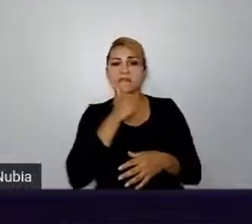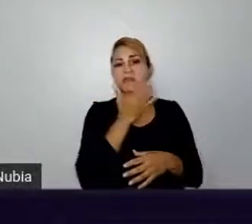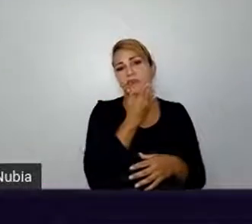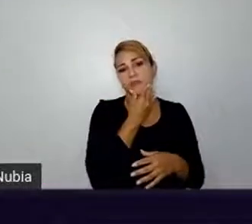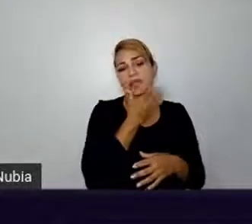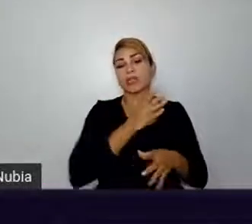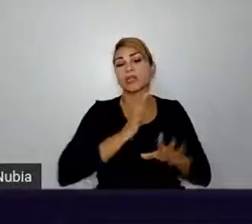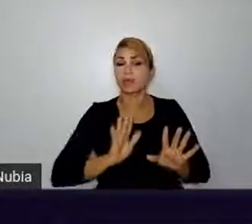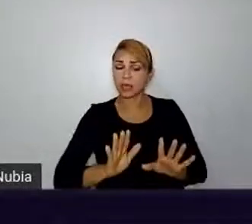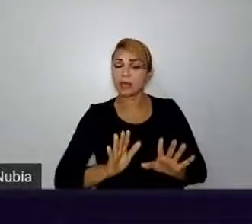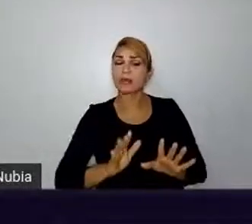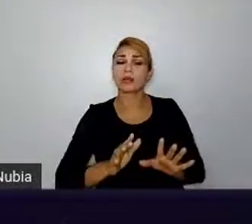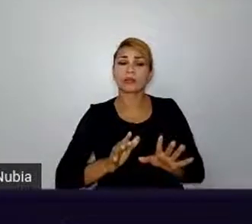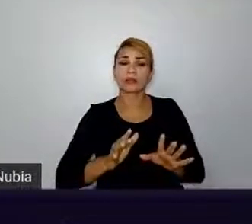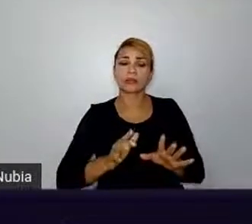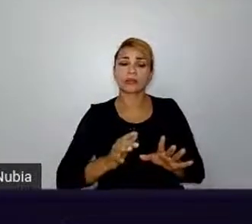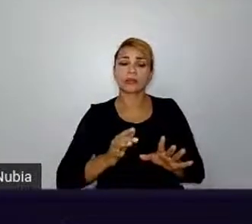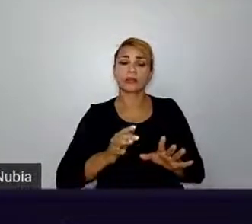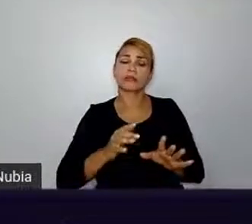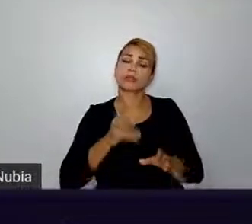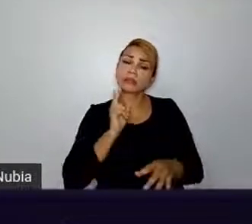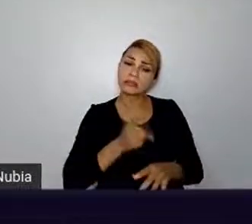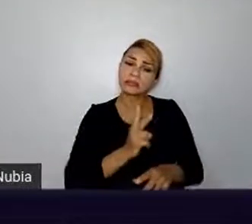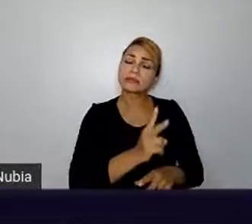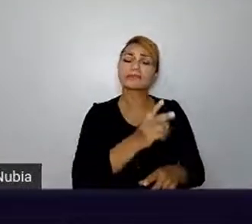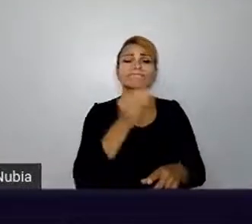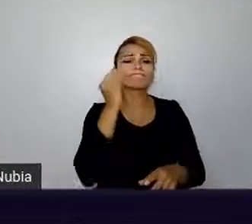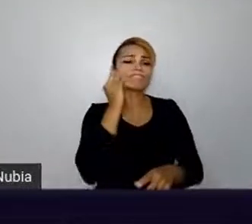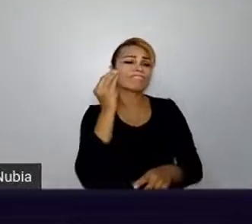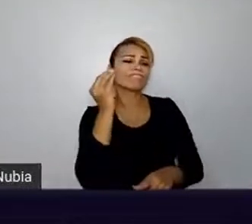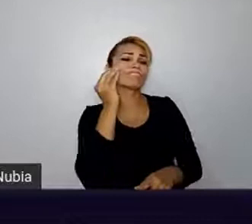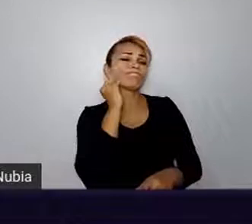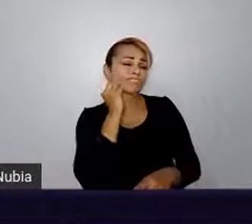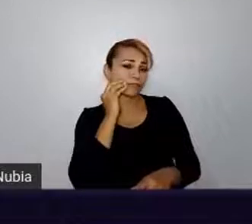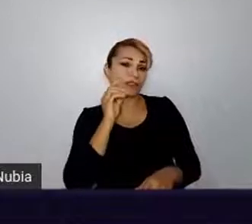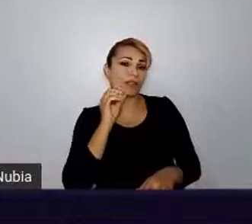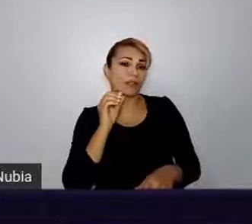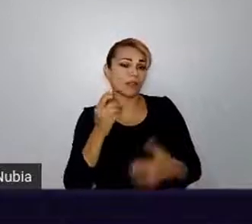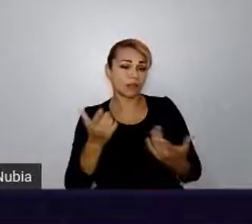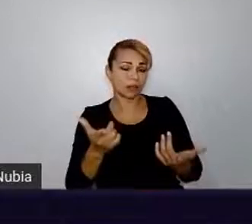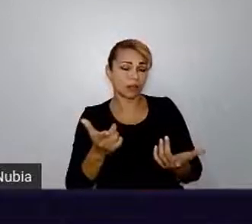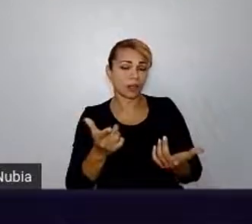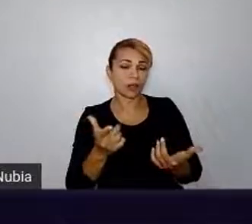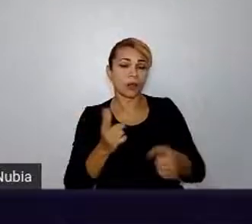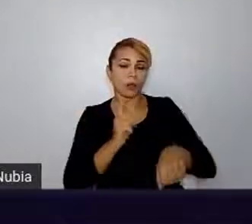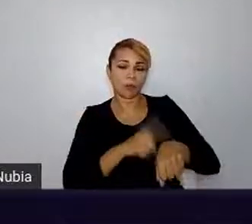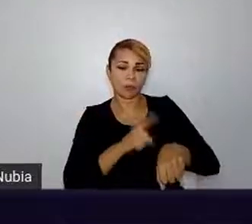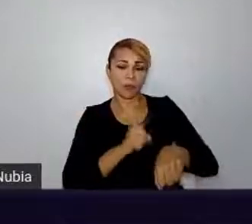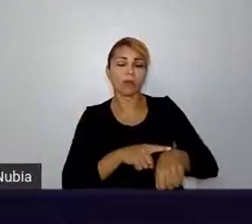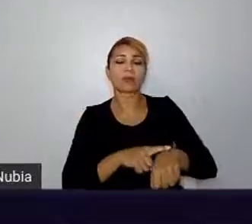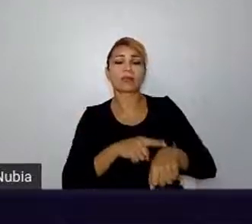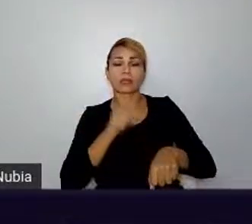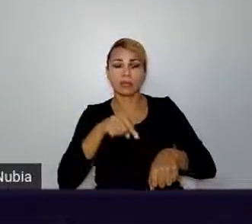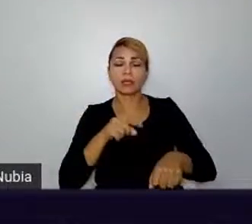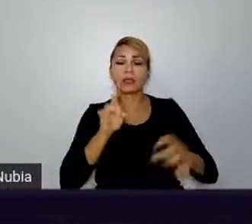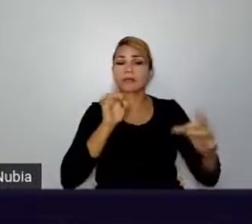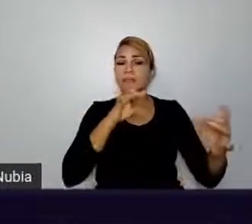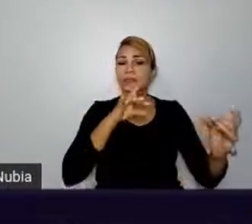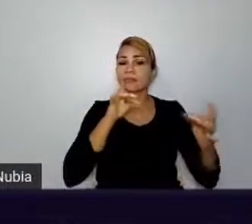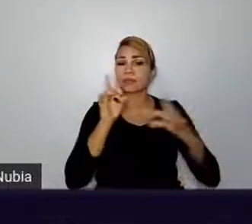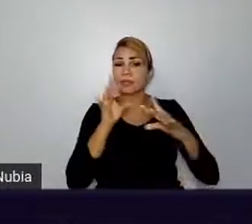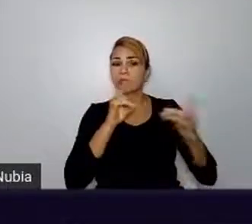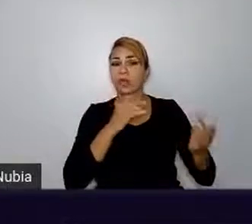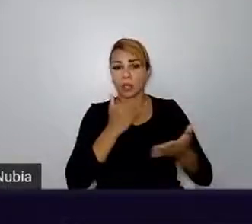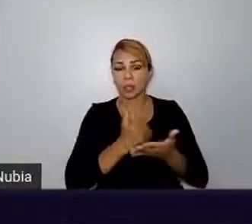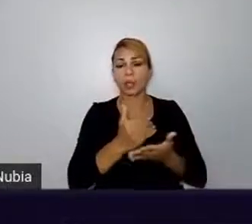forma, você vai tentando passar ali aos poucos essa coisa de tipo, ó, esse é o momento de eu te dar feedback. Então, você começa a entender.